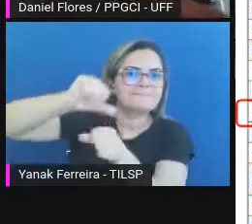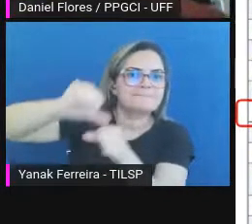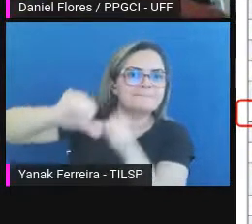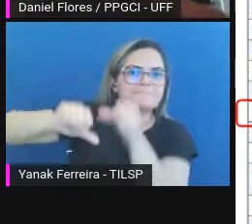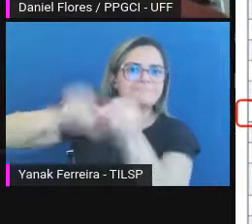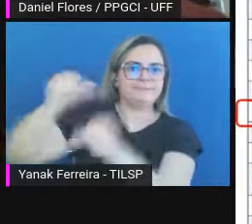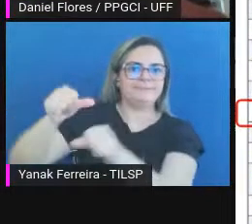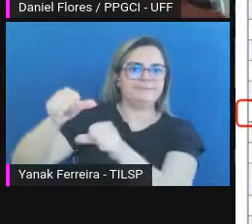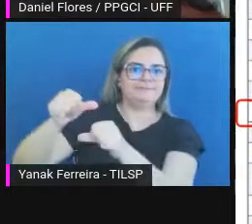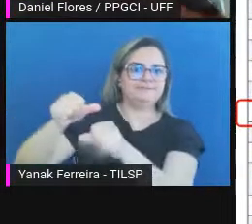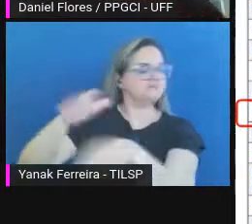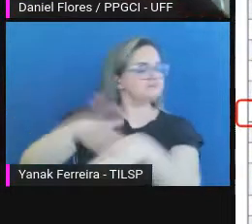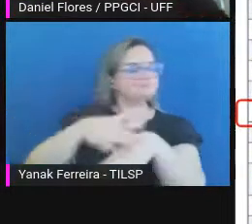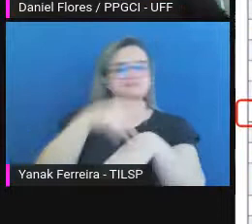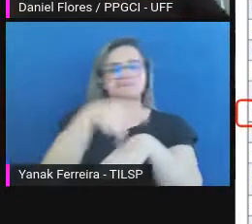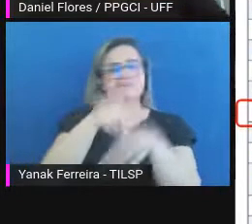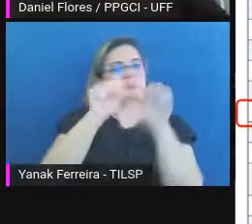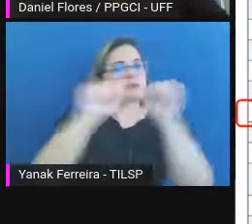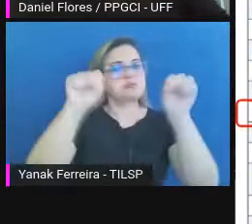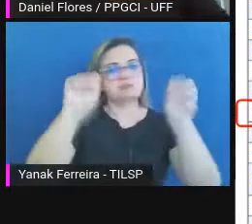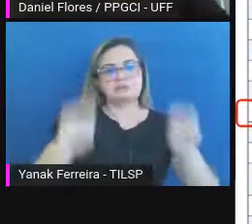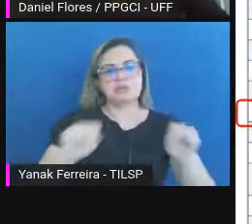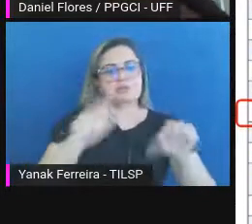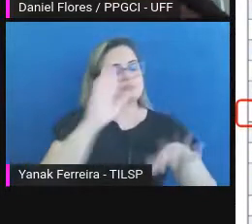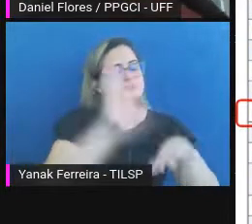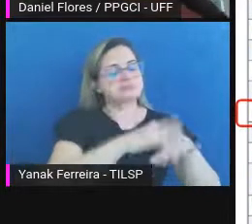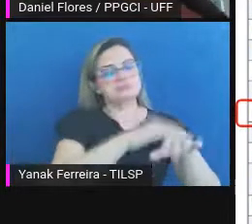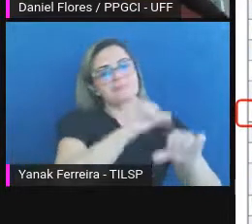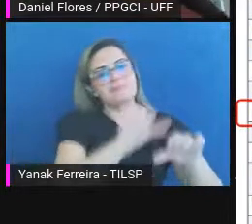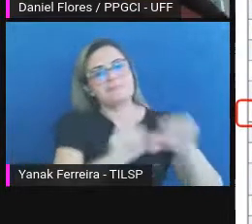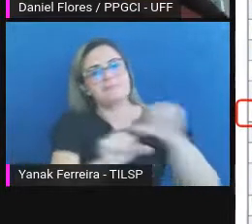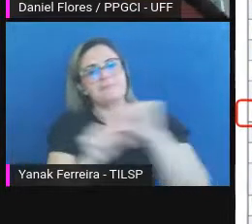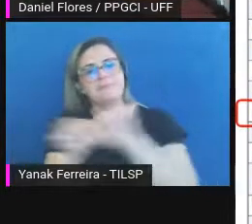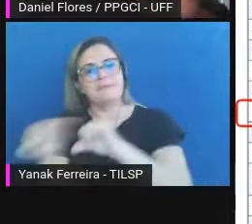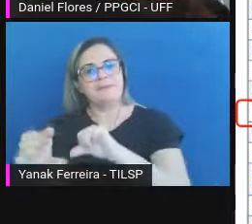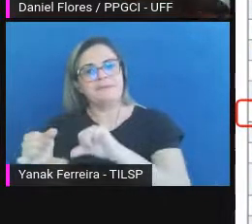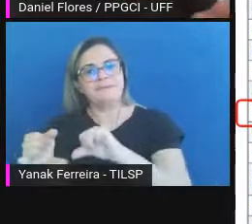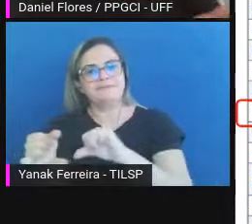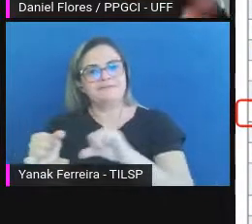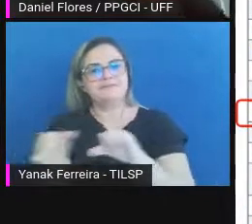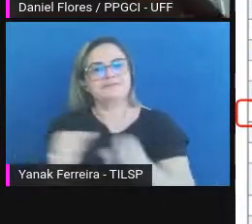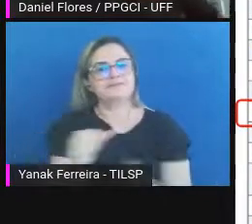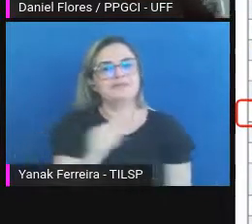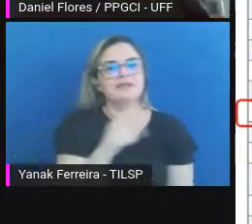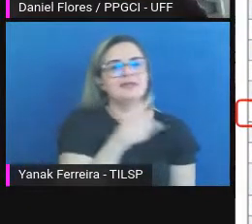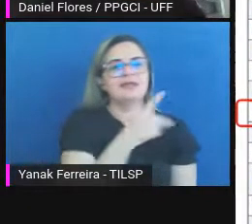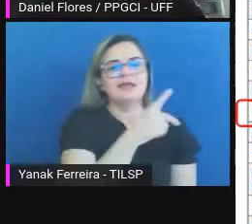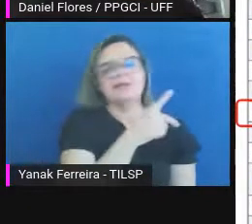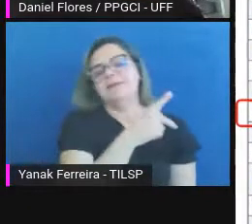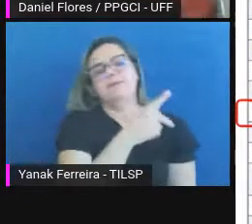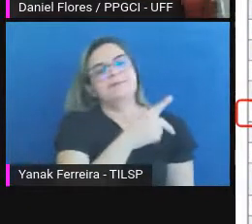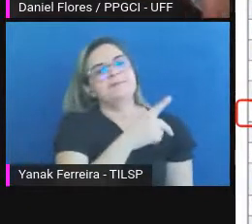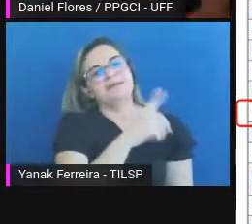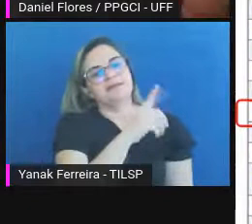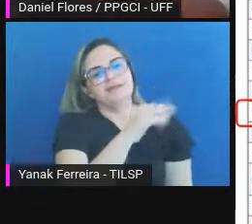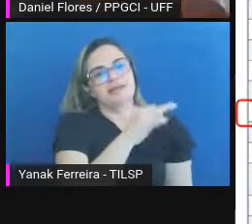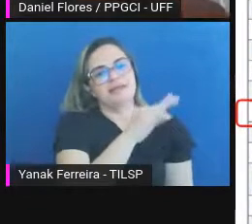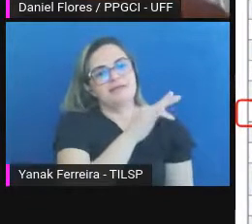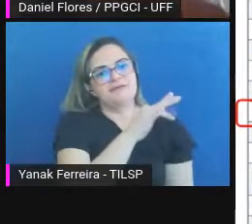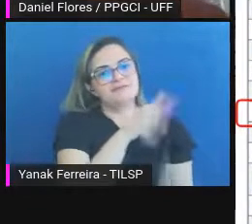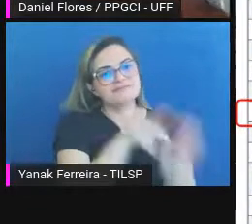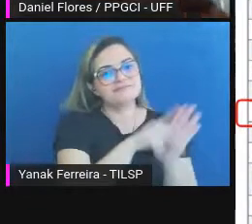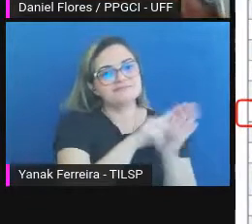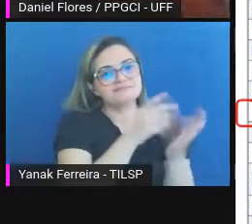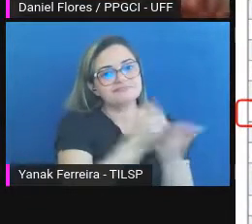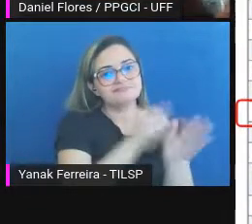formato no A e P? PDF A, PDF arquivístico, com qualidade arquivística, e o